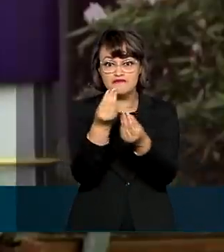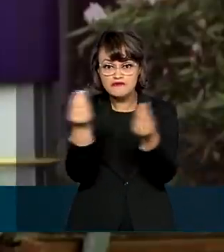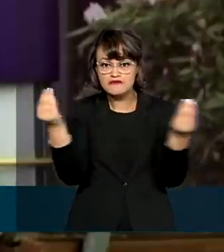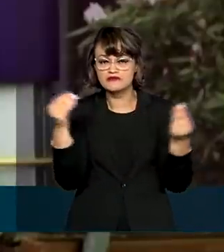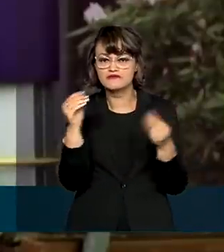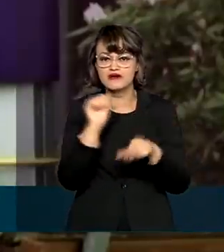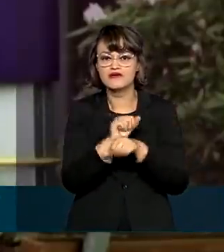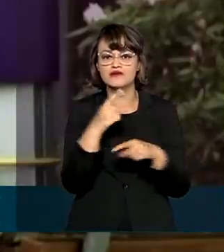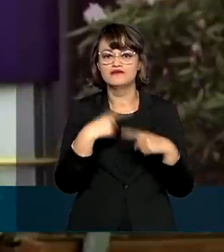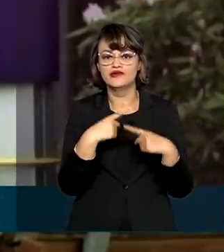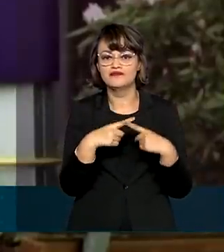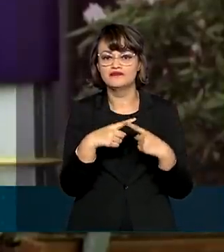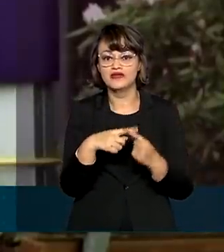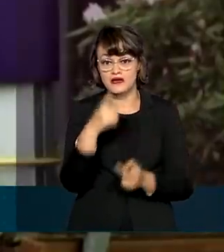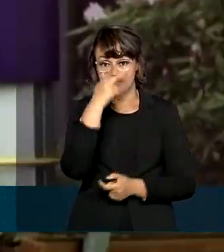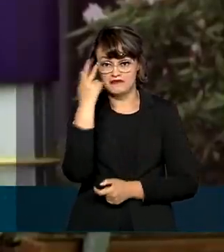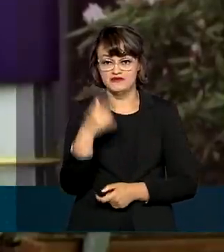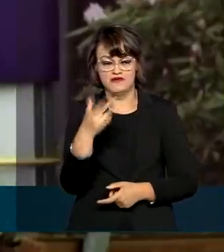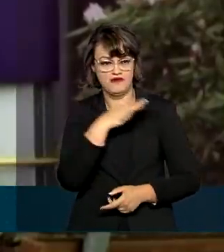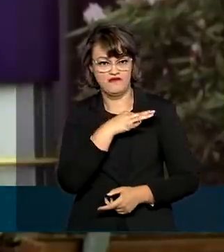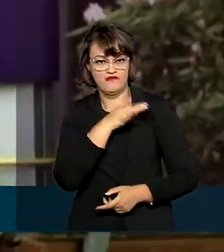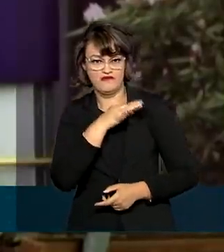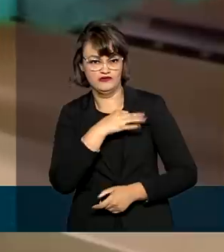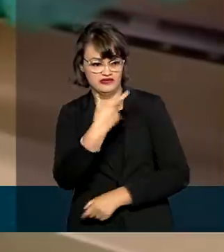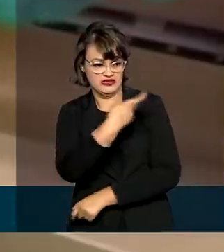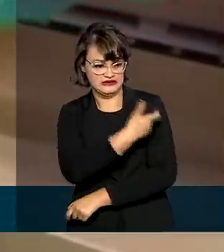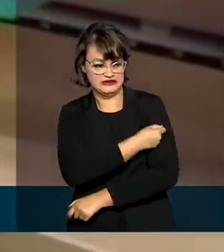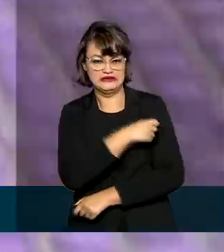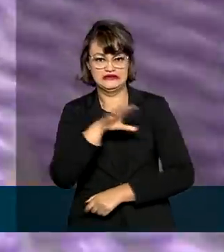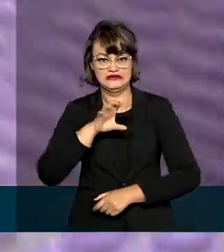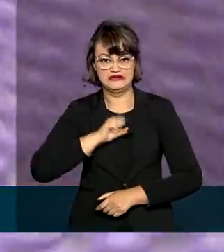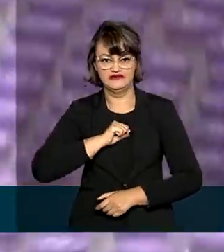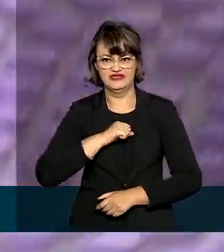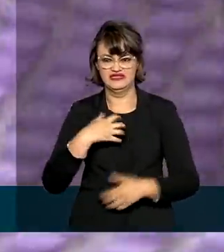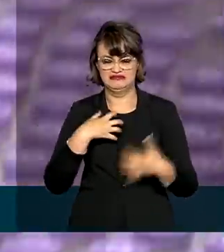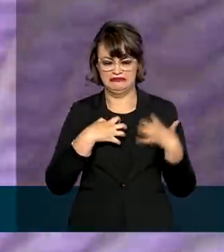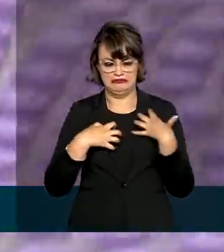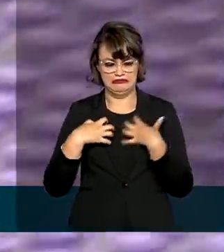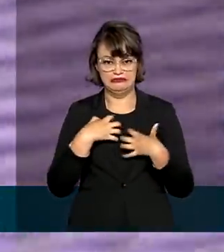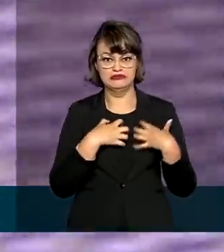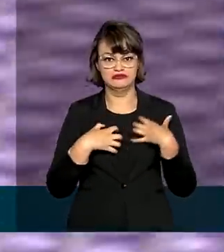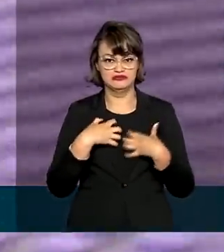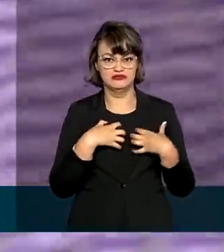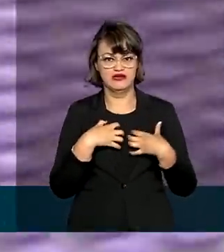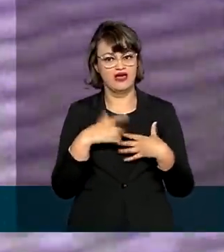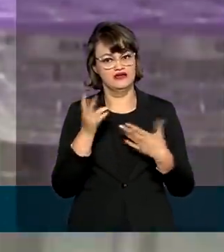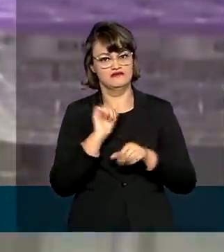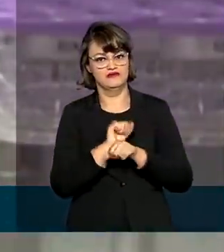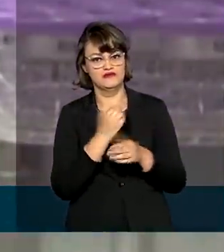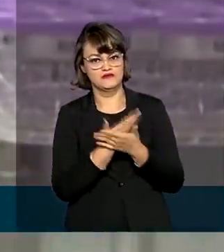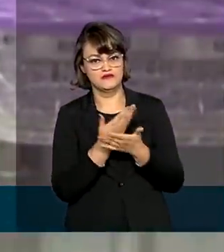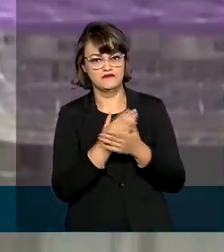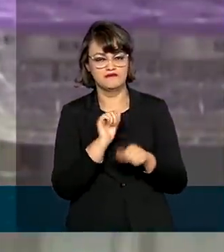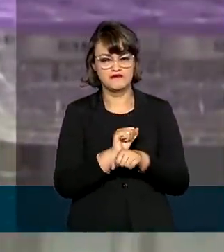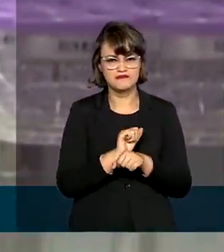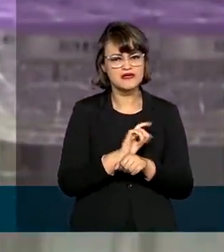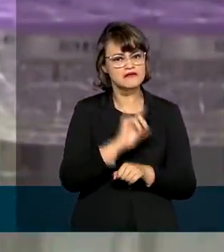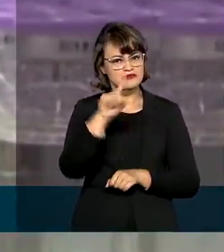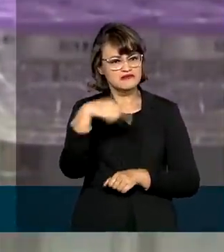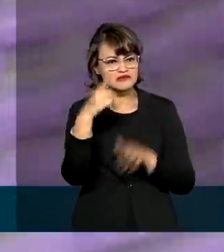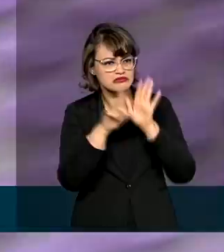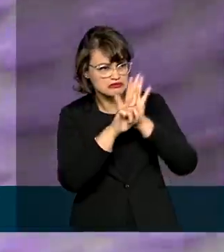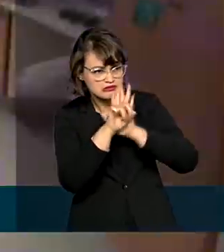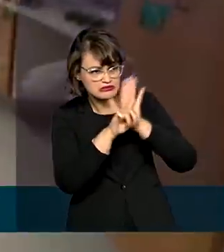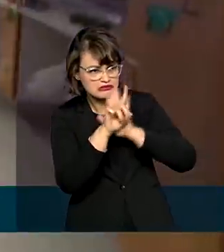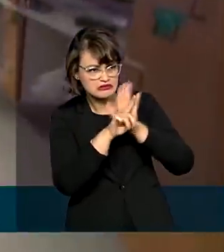também, por conta de uma reação adversa apresentada por uma voluntária que havia recebido algumas doses. Mas depois de analisar os